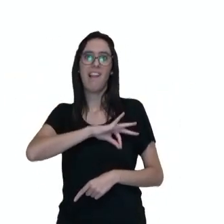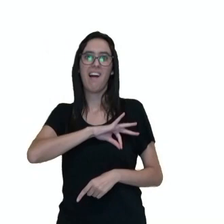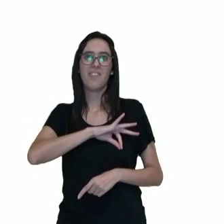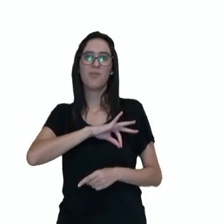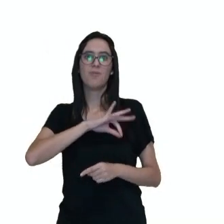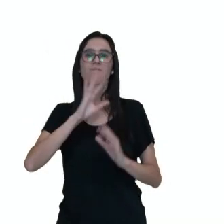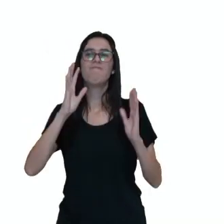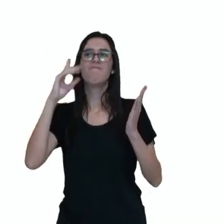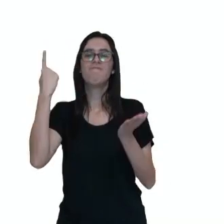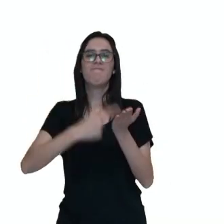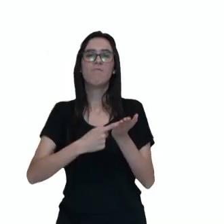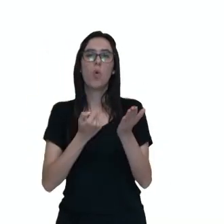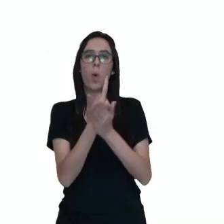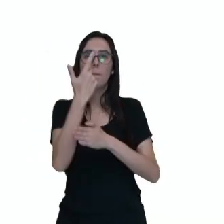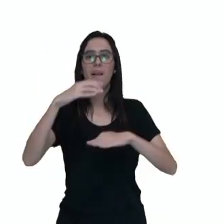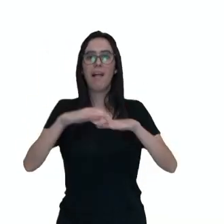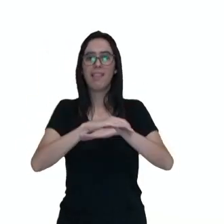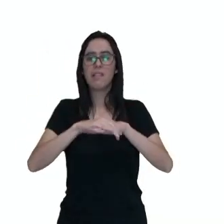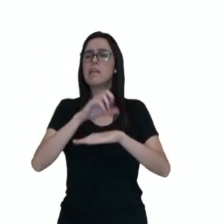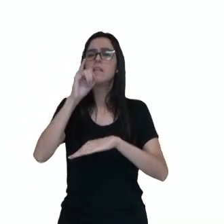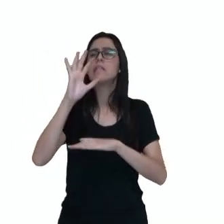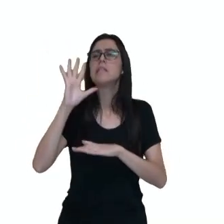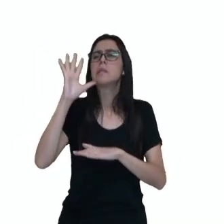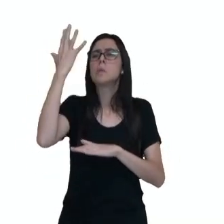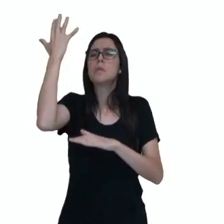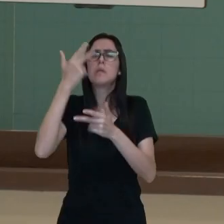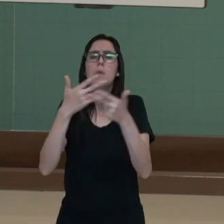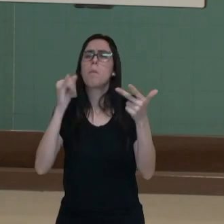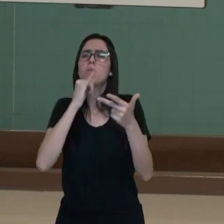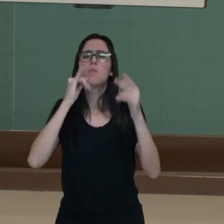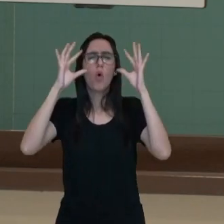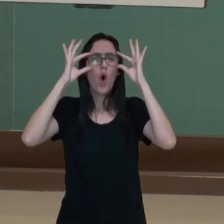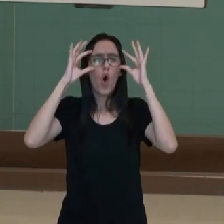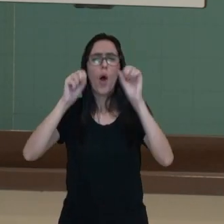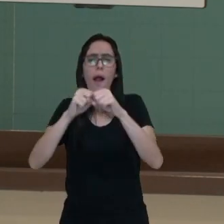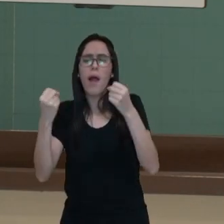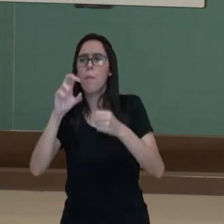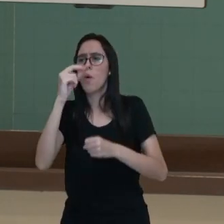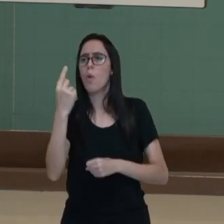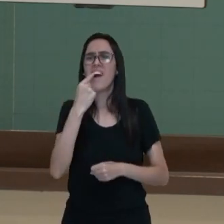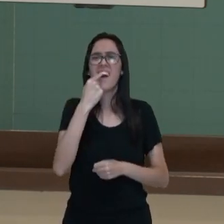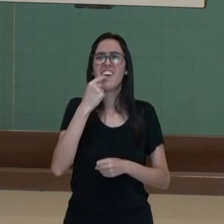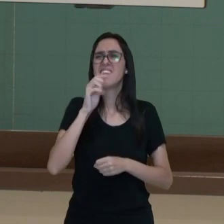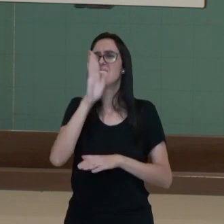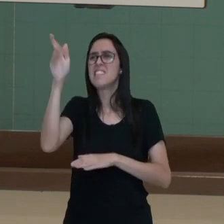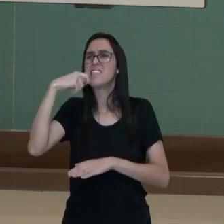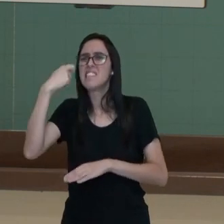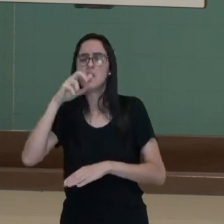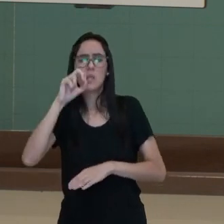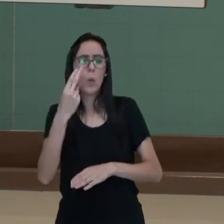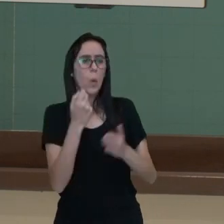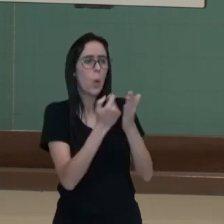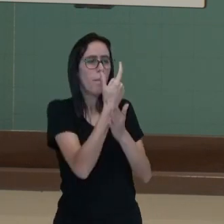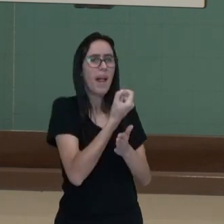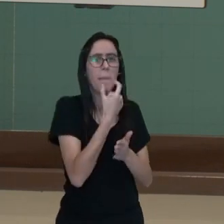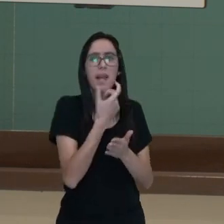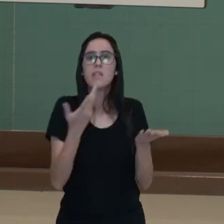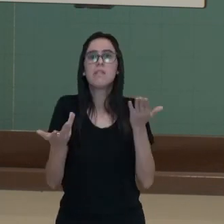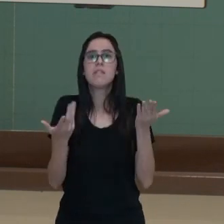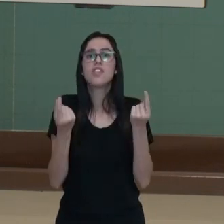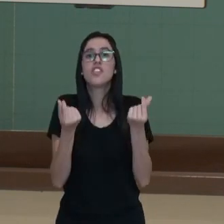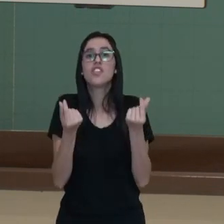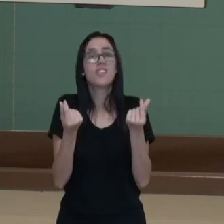tênis. E se acontecer algum imprevisto? Sei lá, quebrar o óculos, quebrar um dente, ficar doente, ter que comprar um remédio, não terá dinheiro.